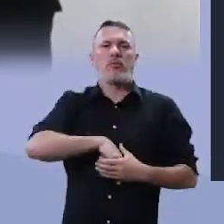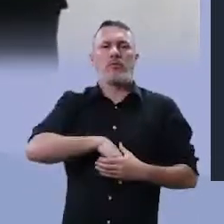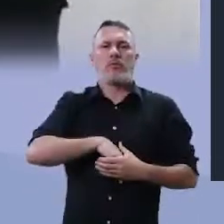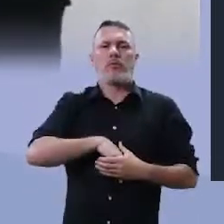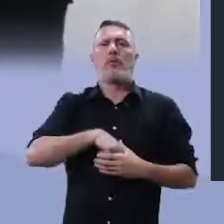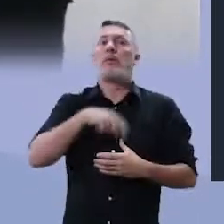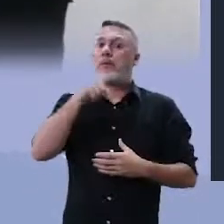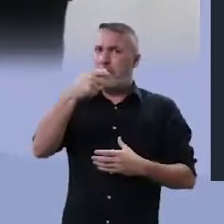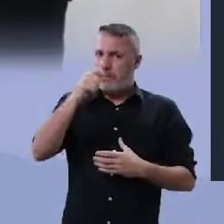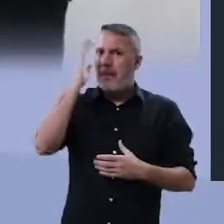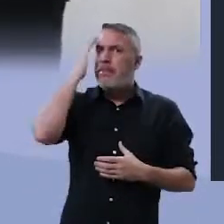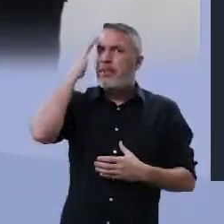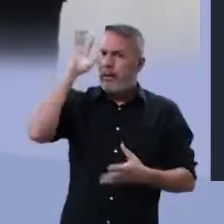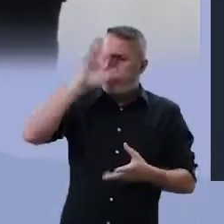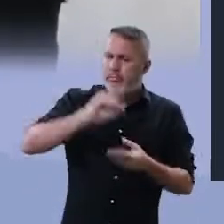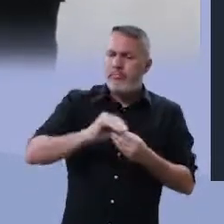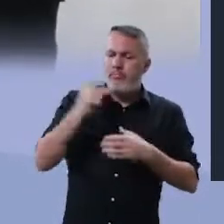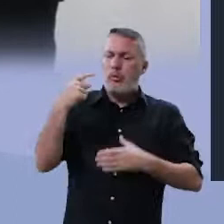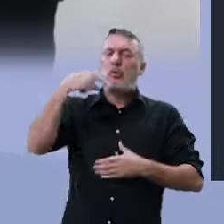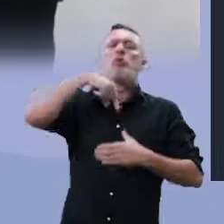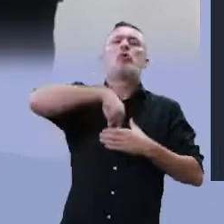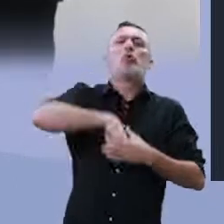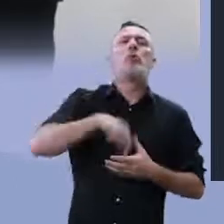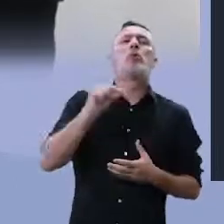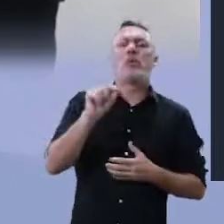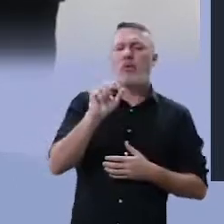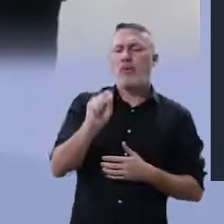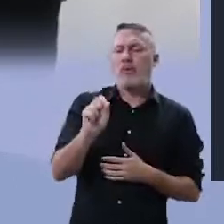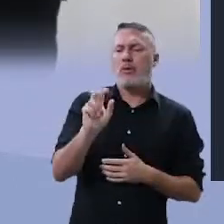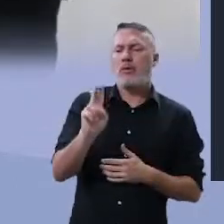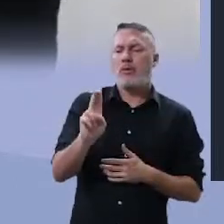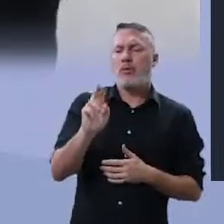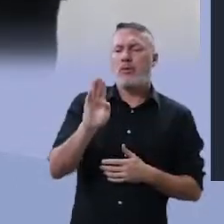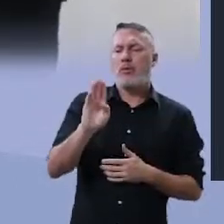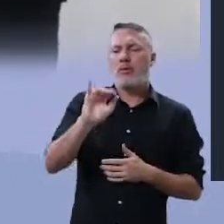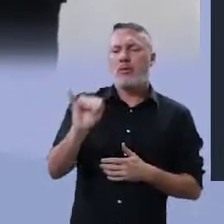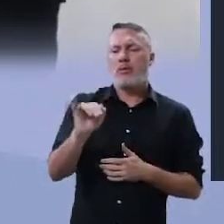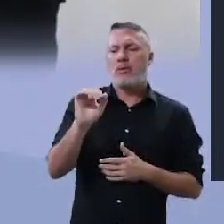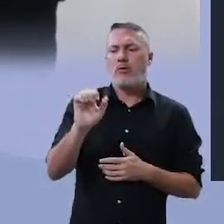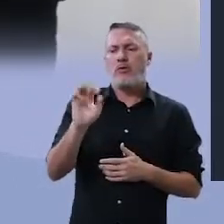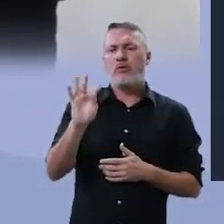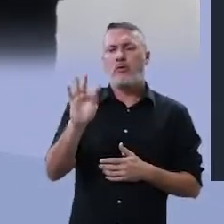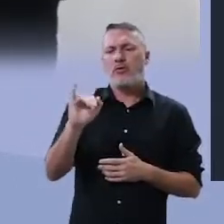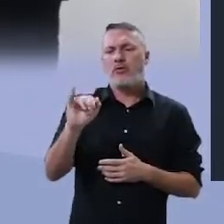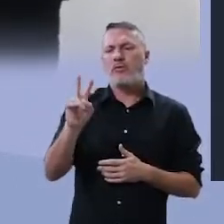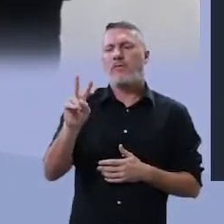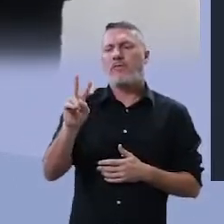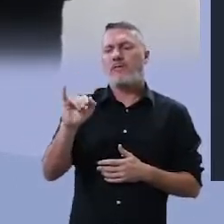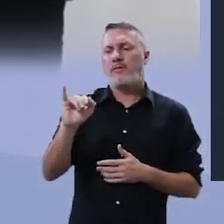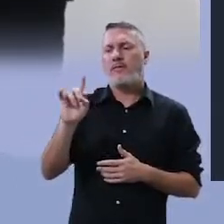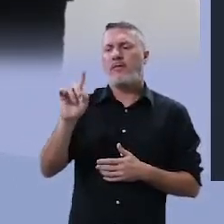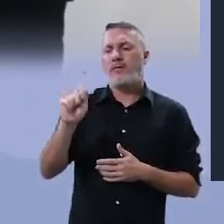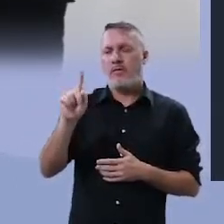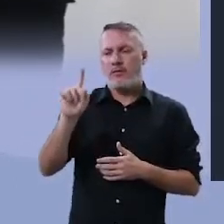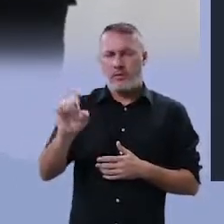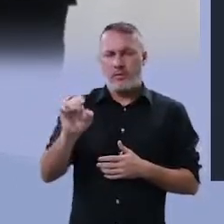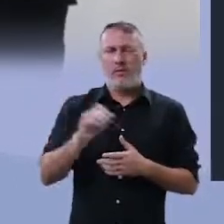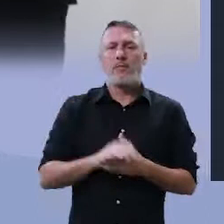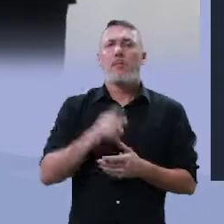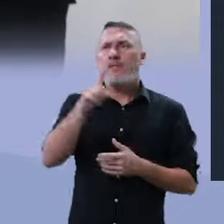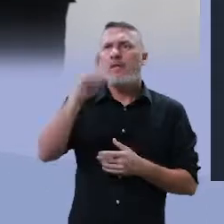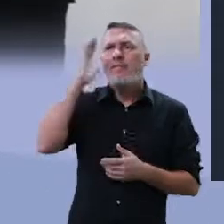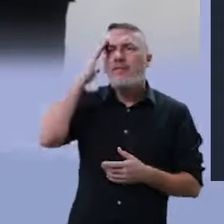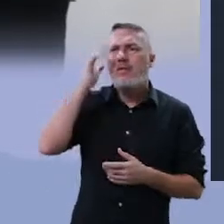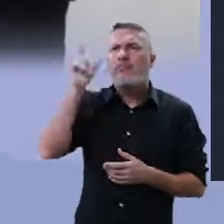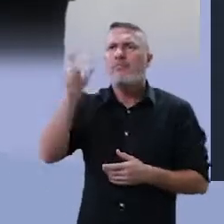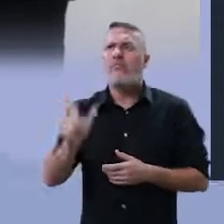precisa entender bem esse conceito de subjetividade. Para que eu entenda que um determinado ser é sentimental,